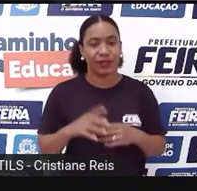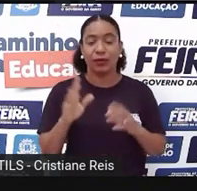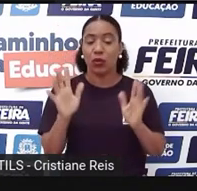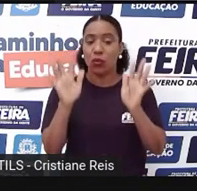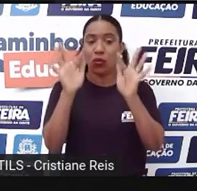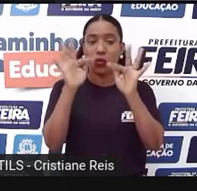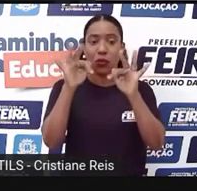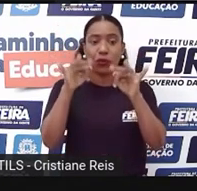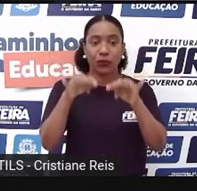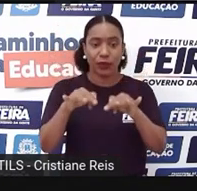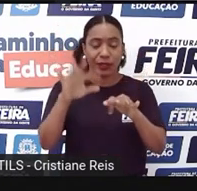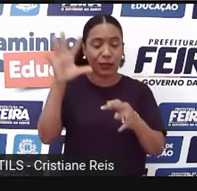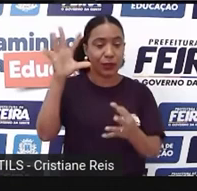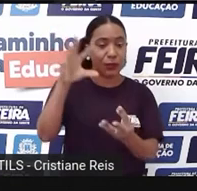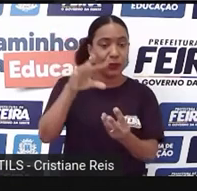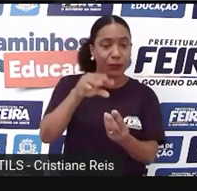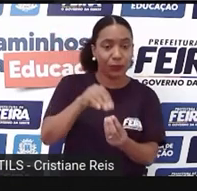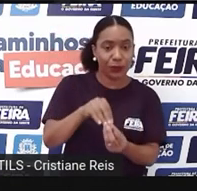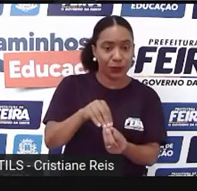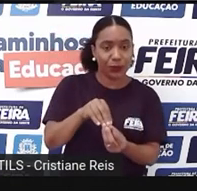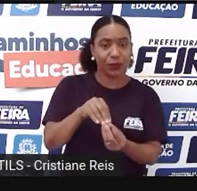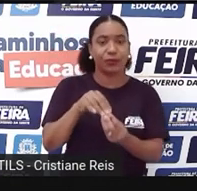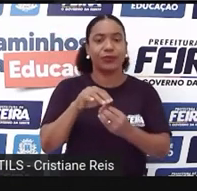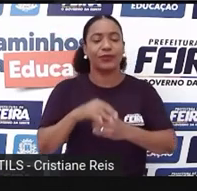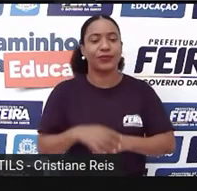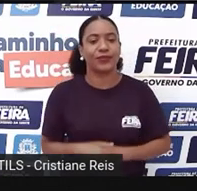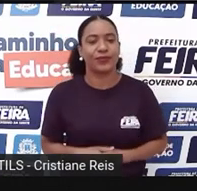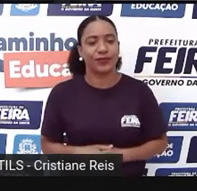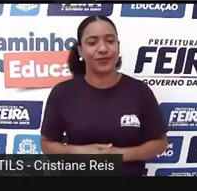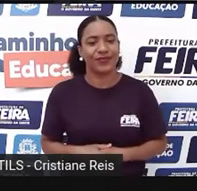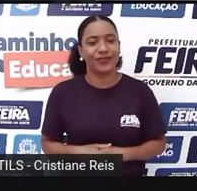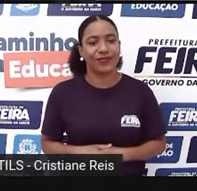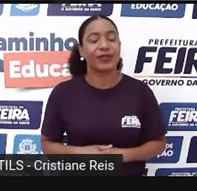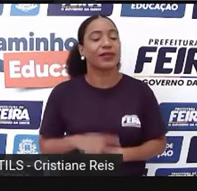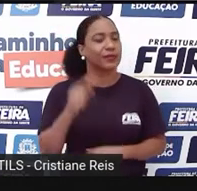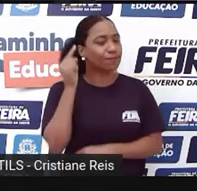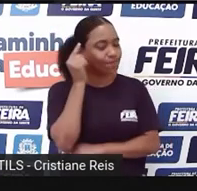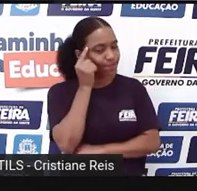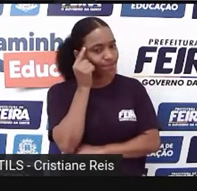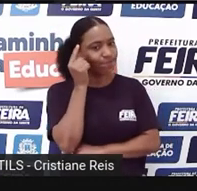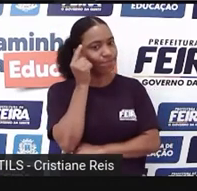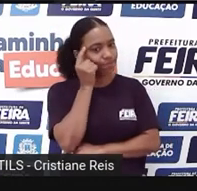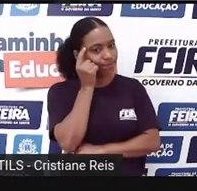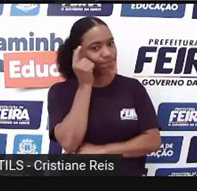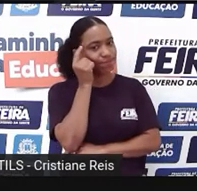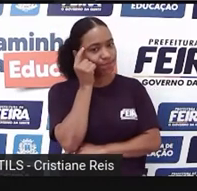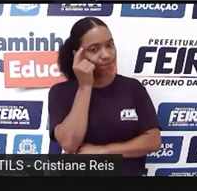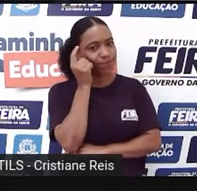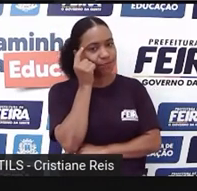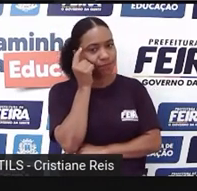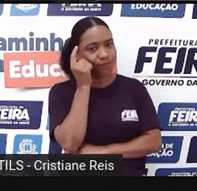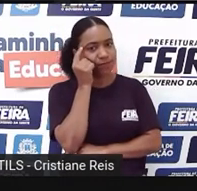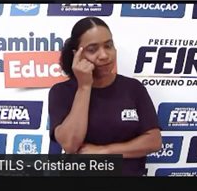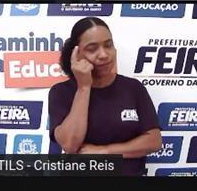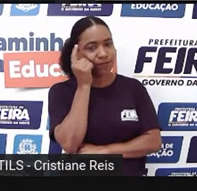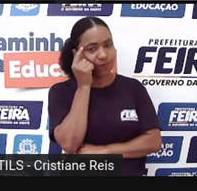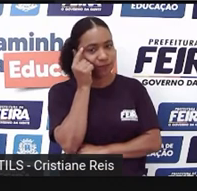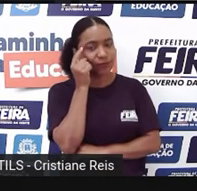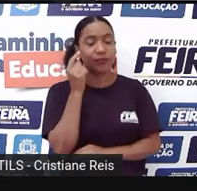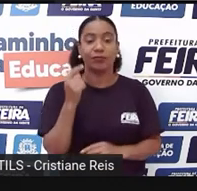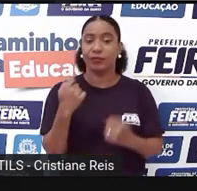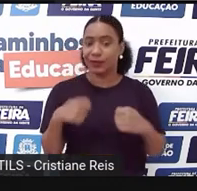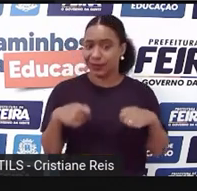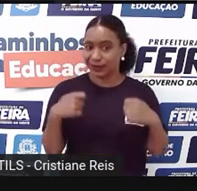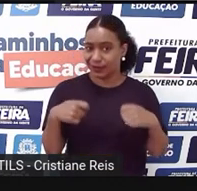desfecho How is going to be The conclusion Of the story Então você pensa Sobre logo No seu Outline